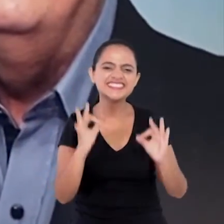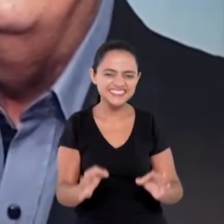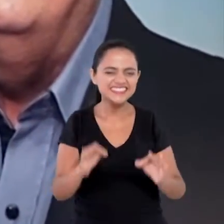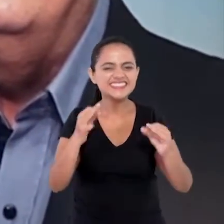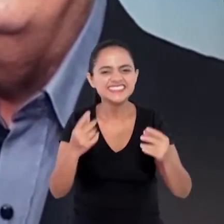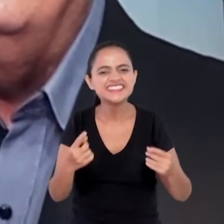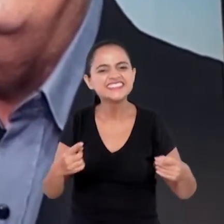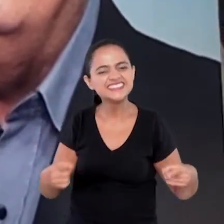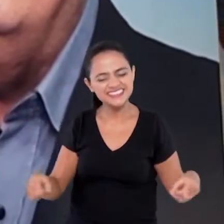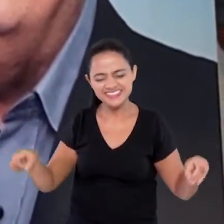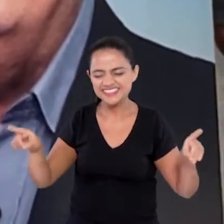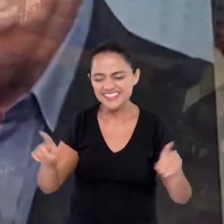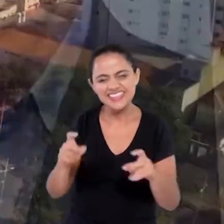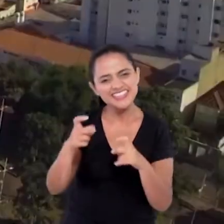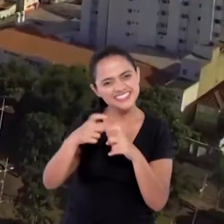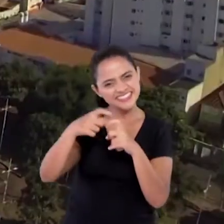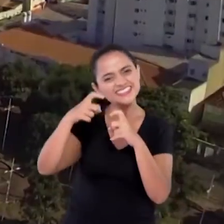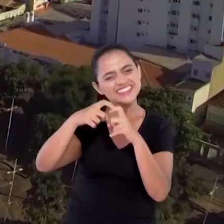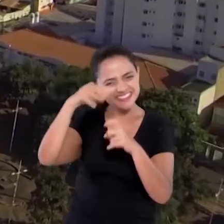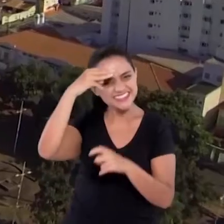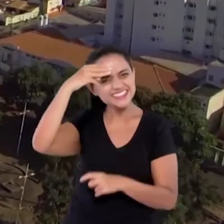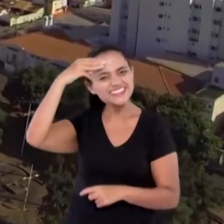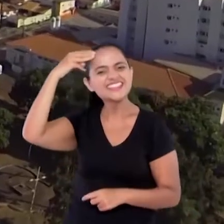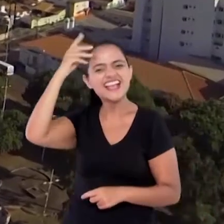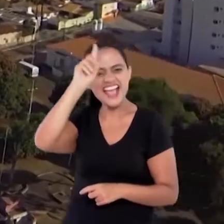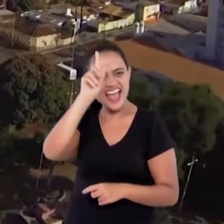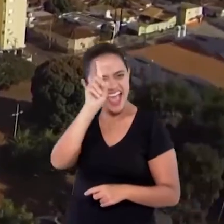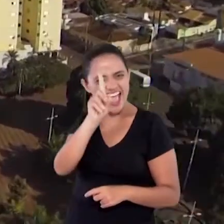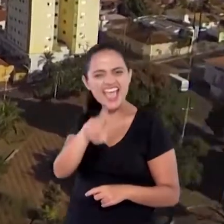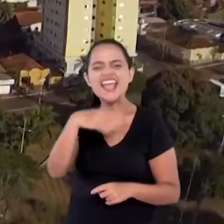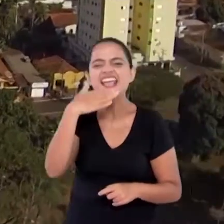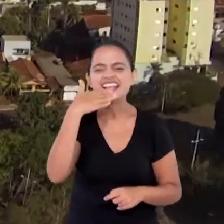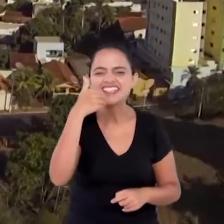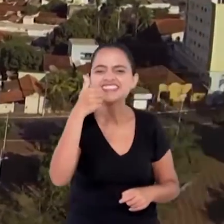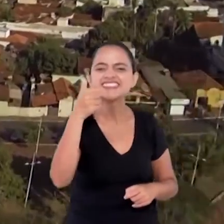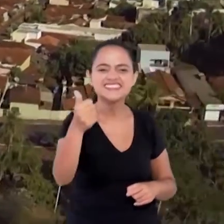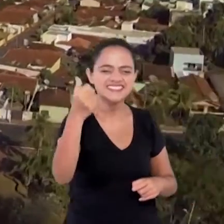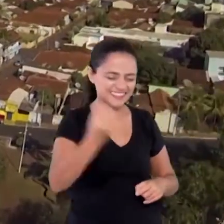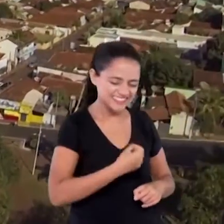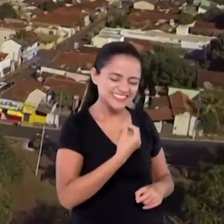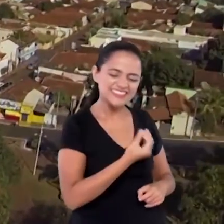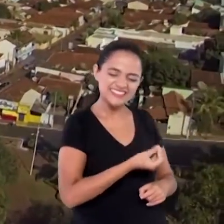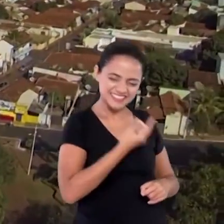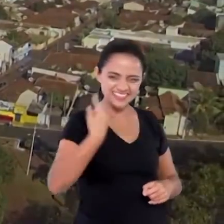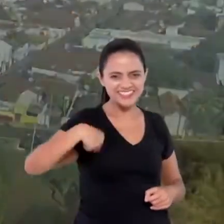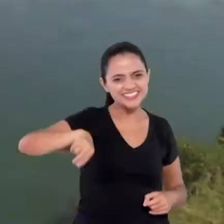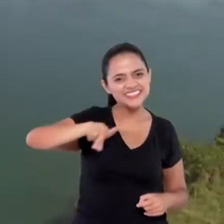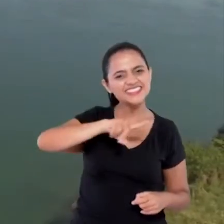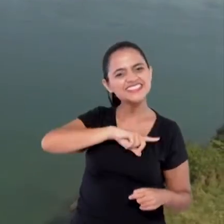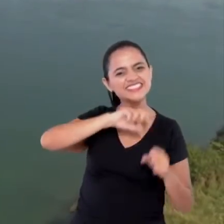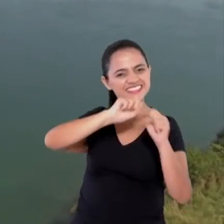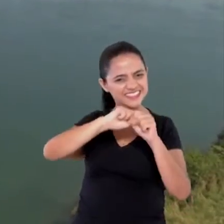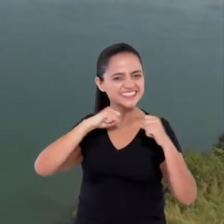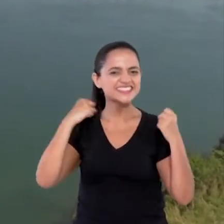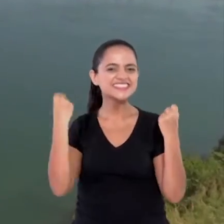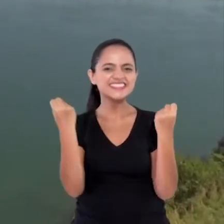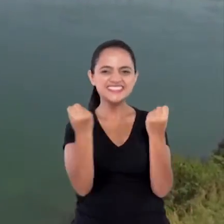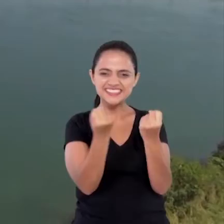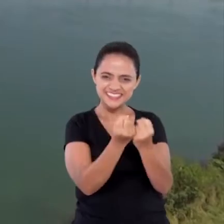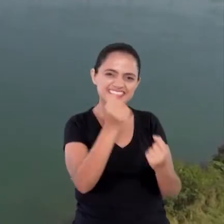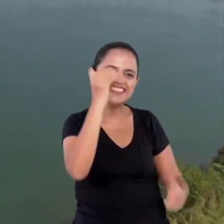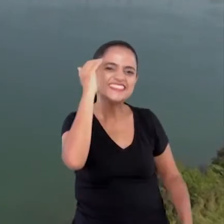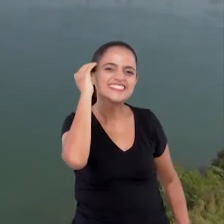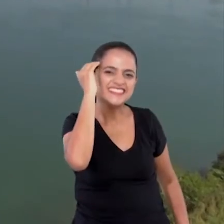Murilo é a solução para resgatar Itumbiara com pensamento